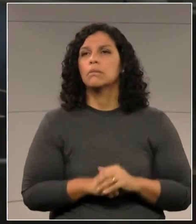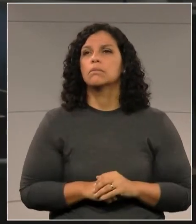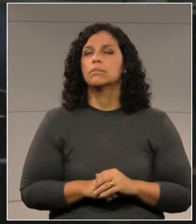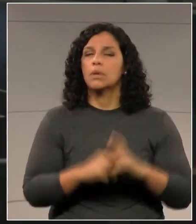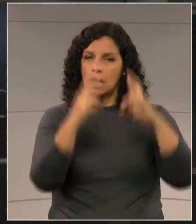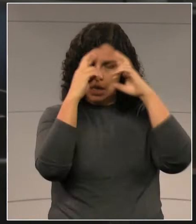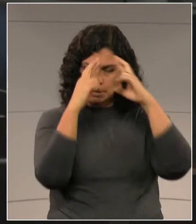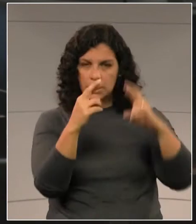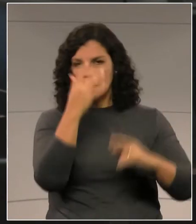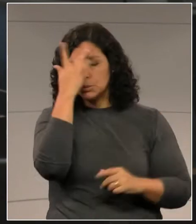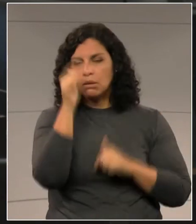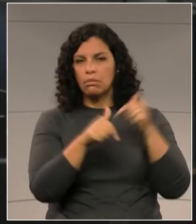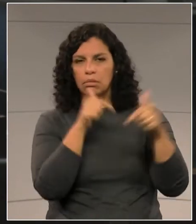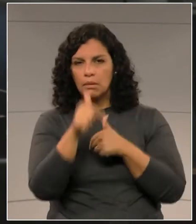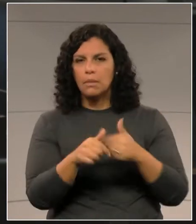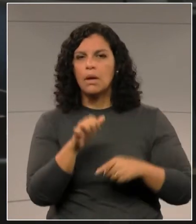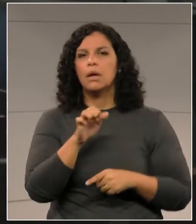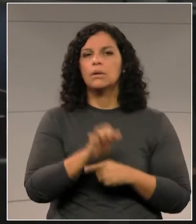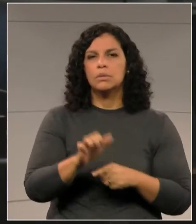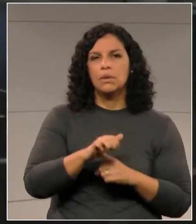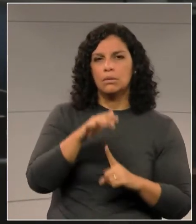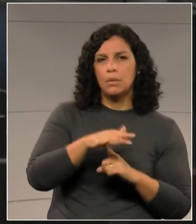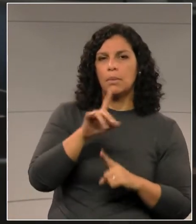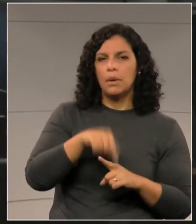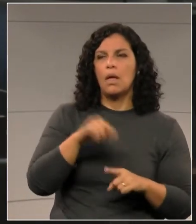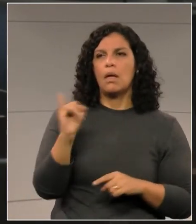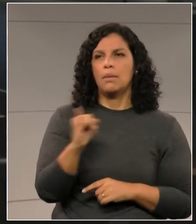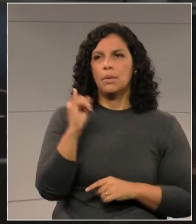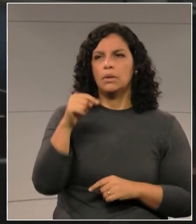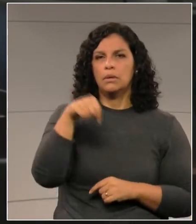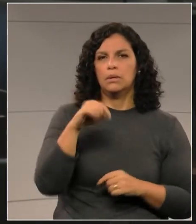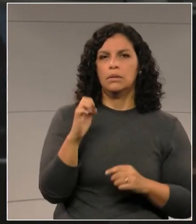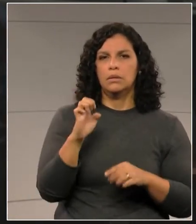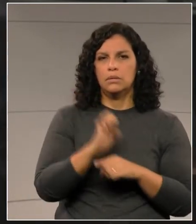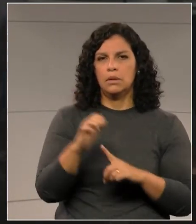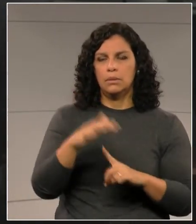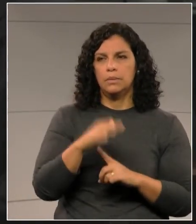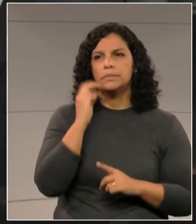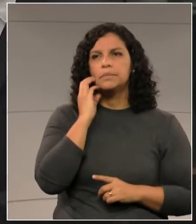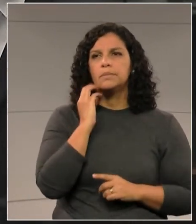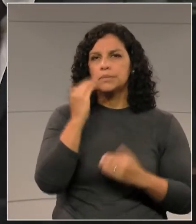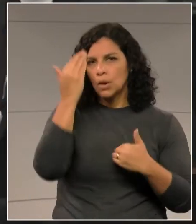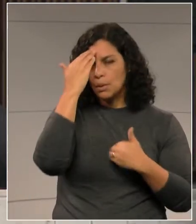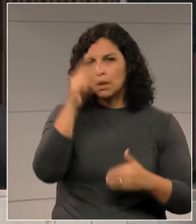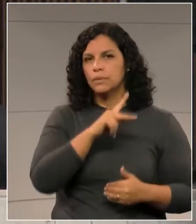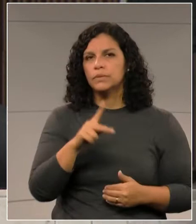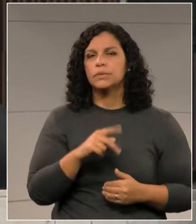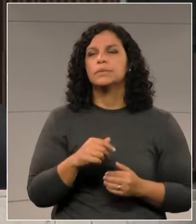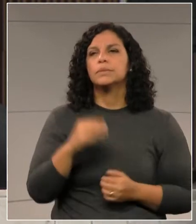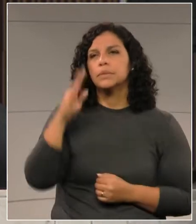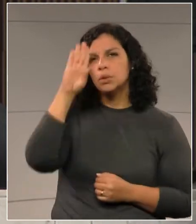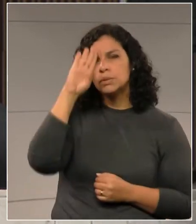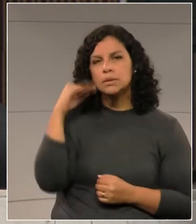respeitar os servidores que são importantes para o nosso Estado. Obrigado, professor Lemo. Deputado Luciano.